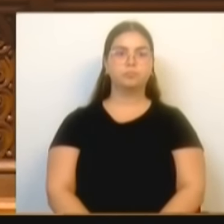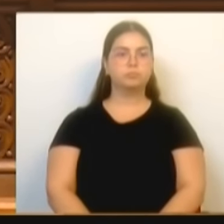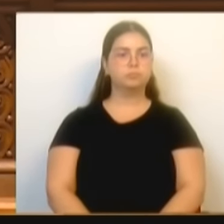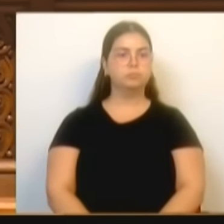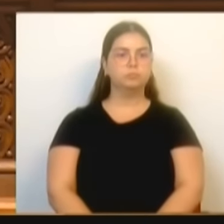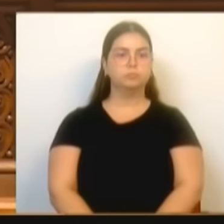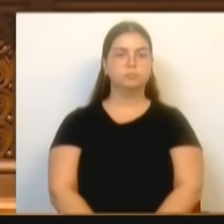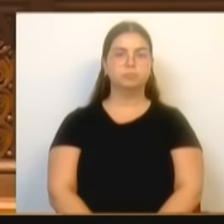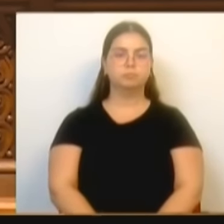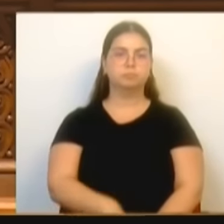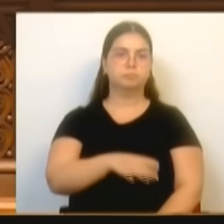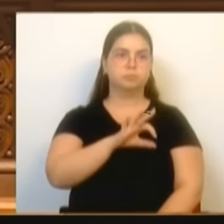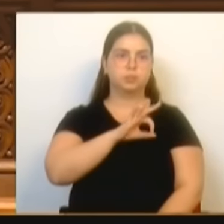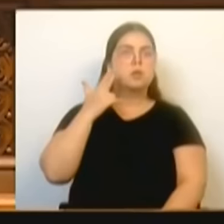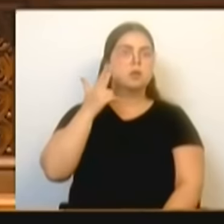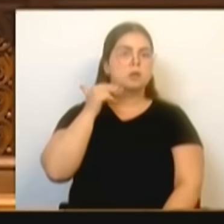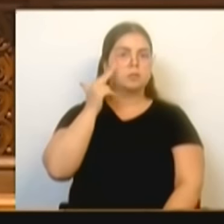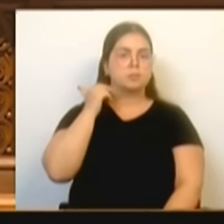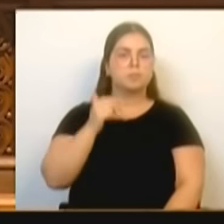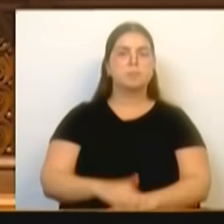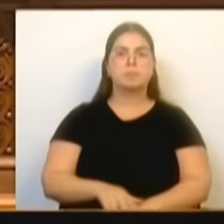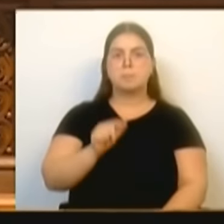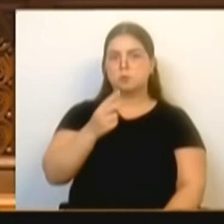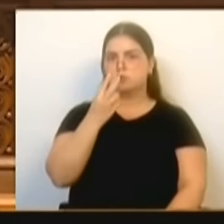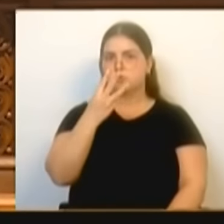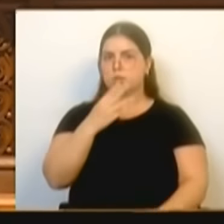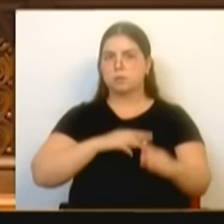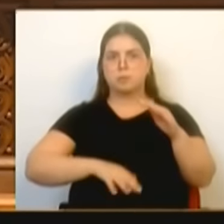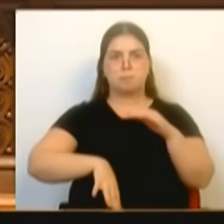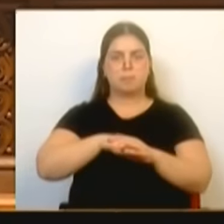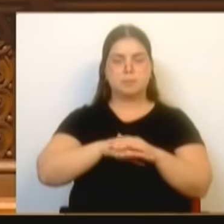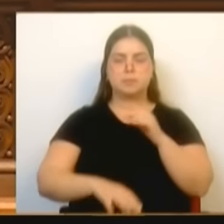O Sr. Deputado André Ventura tem 3 minutos, Sr. Deputado.